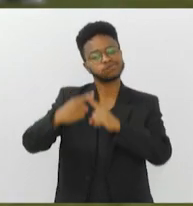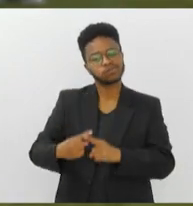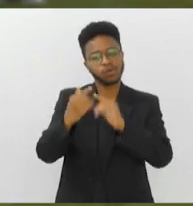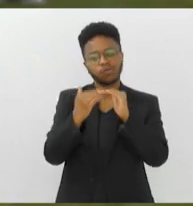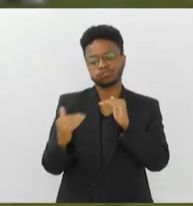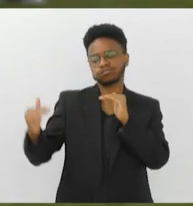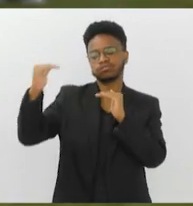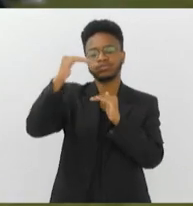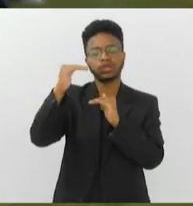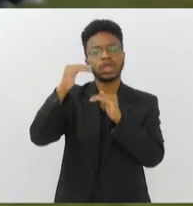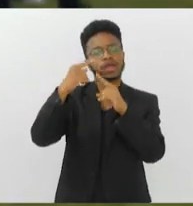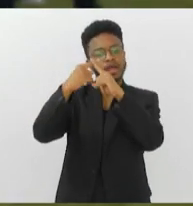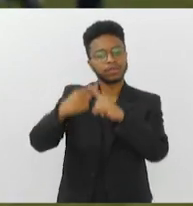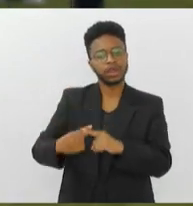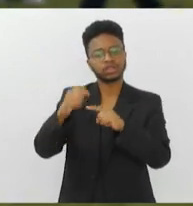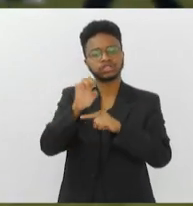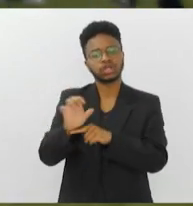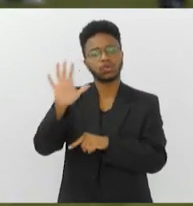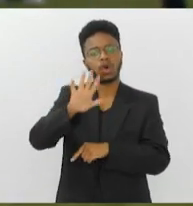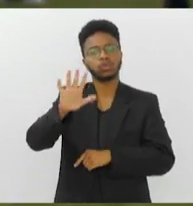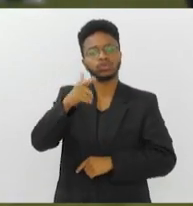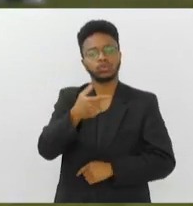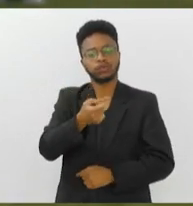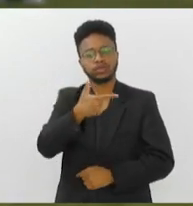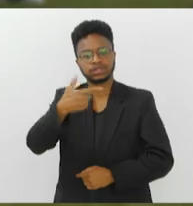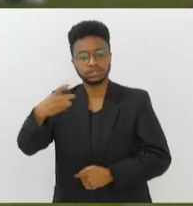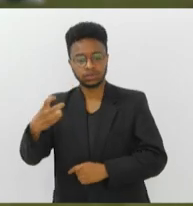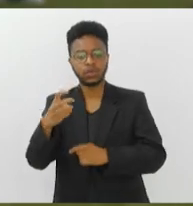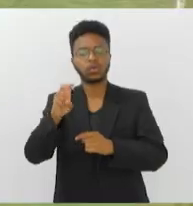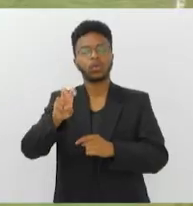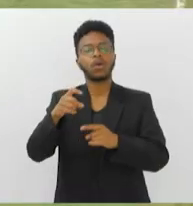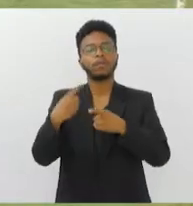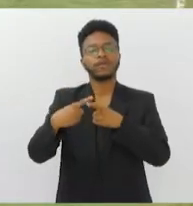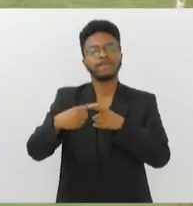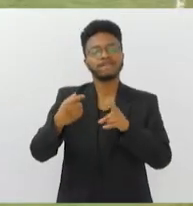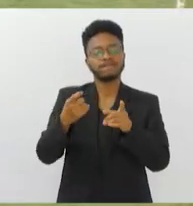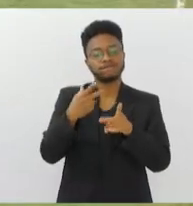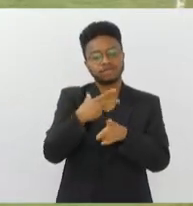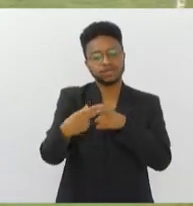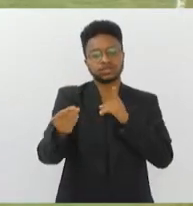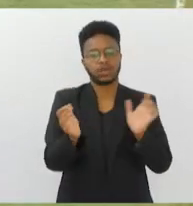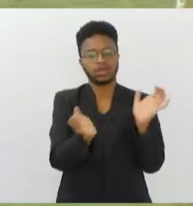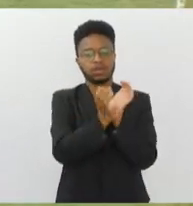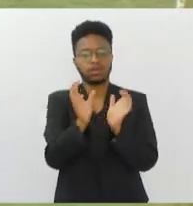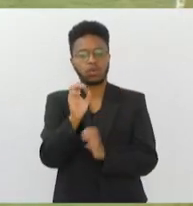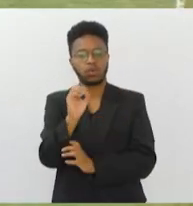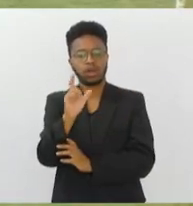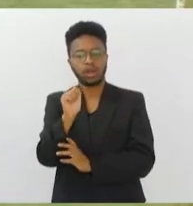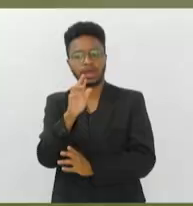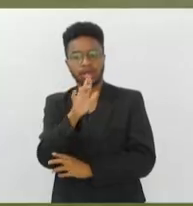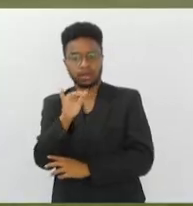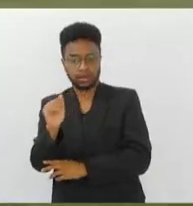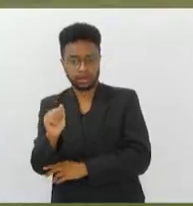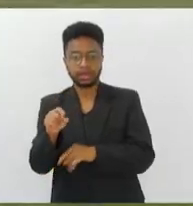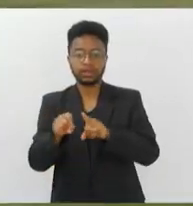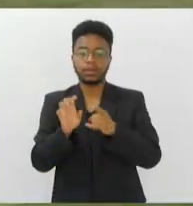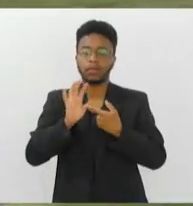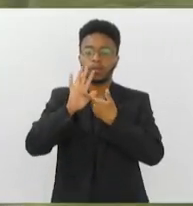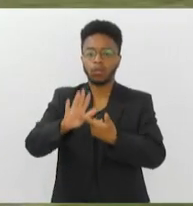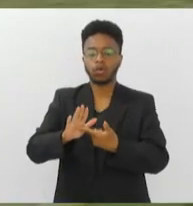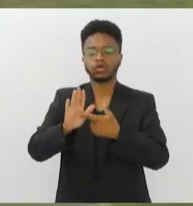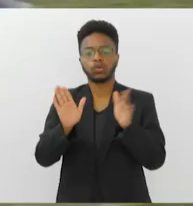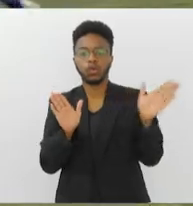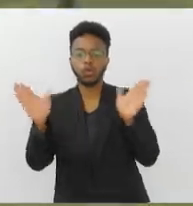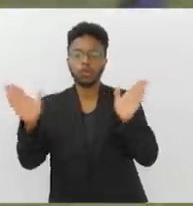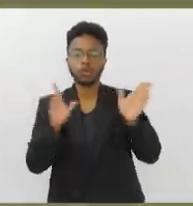Campeonato Estadual em 2025, após vencer nos pênaltis a equipe do Olaria. Com destaque para o goleiro Dida, que